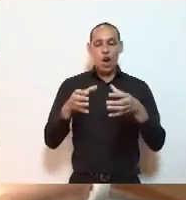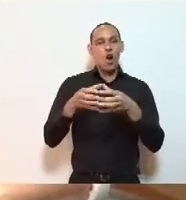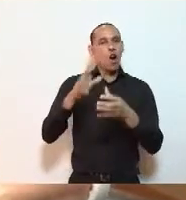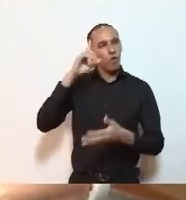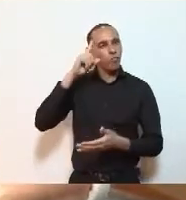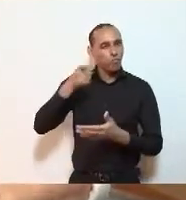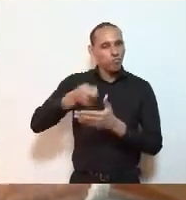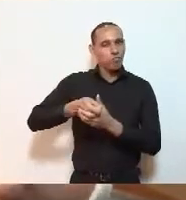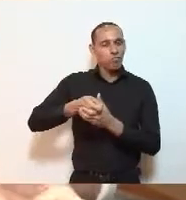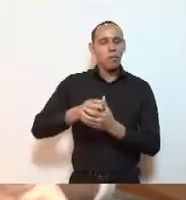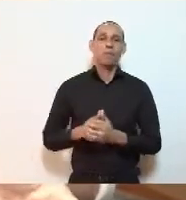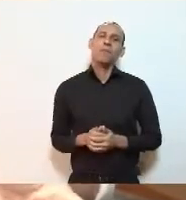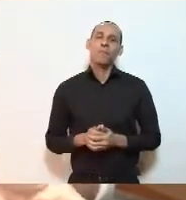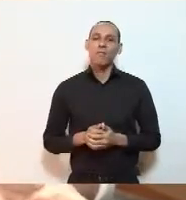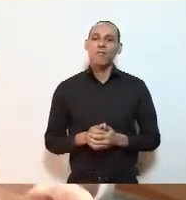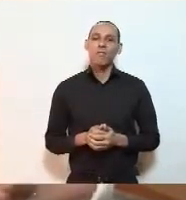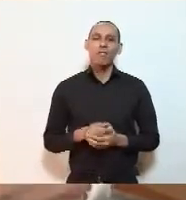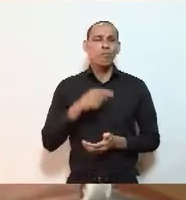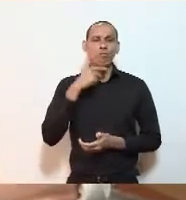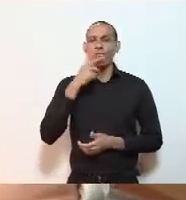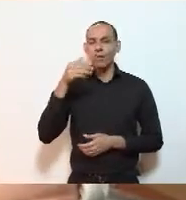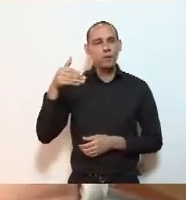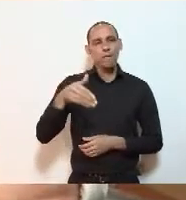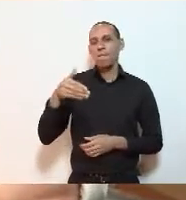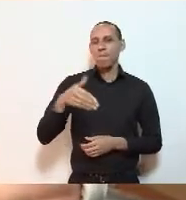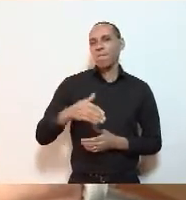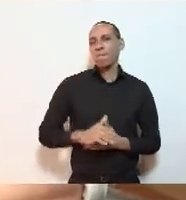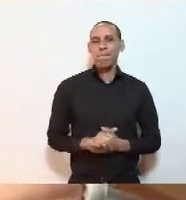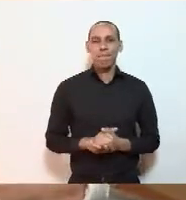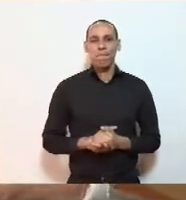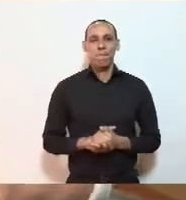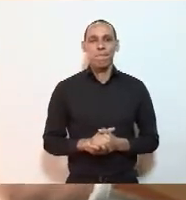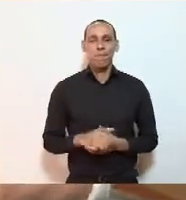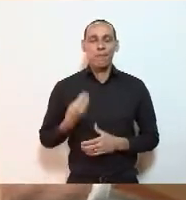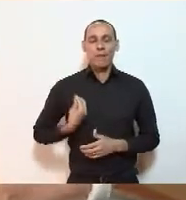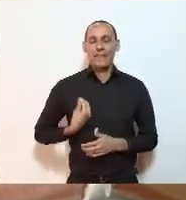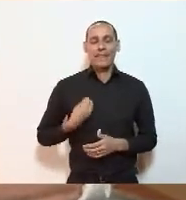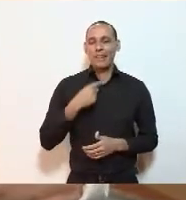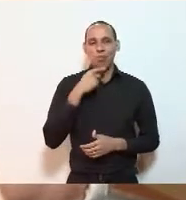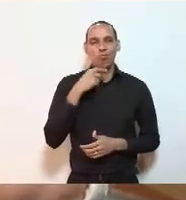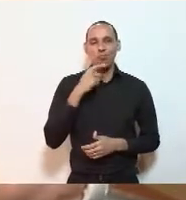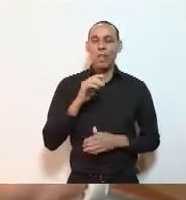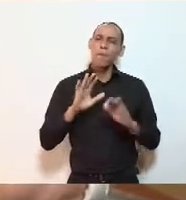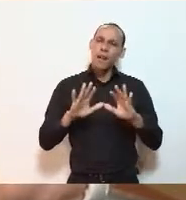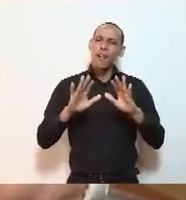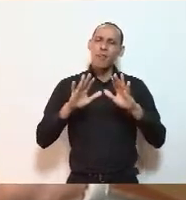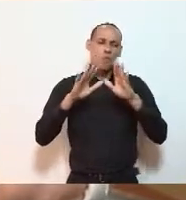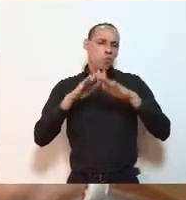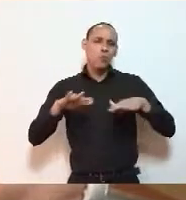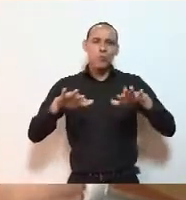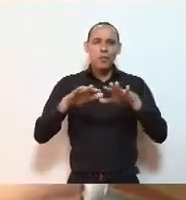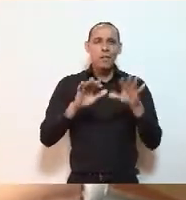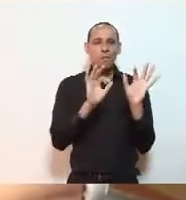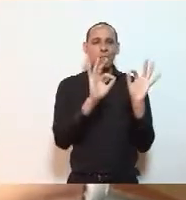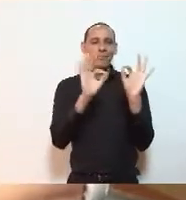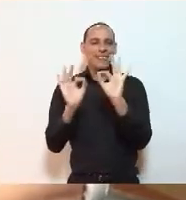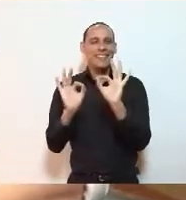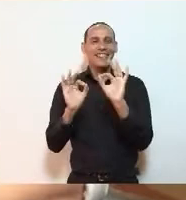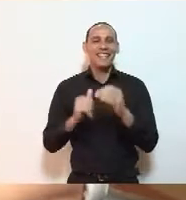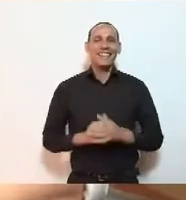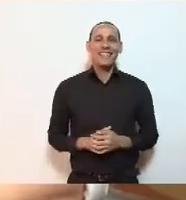Deliberativo, não puderam estar aqui hoje presencialmente, mas todos estão acompanhando.